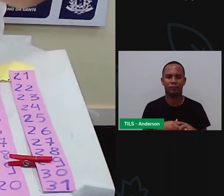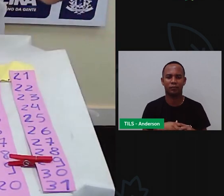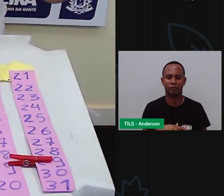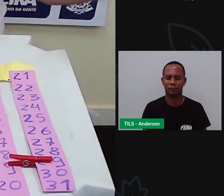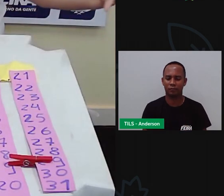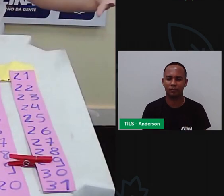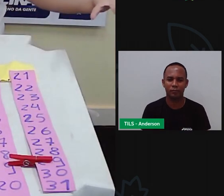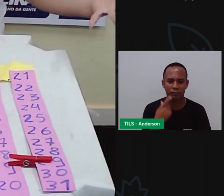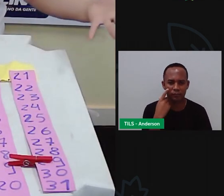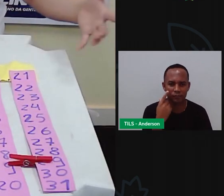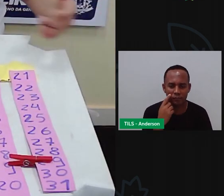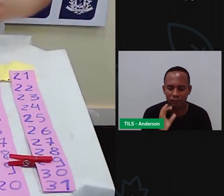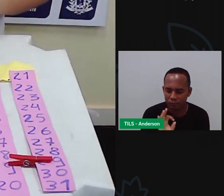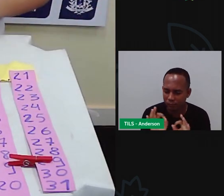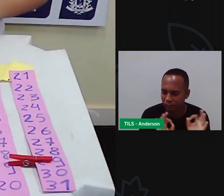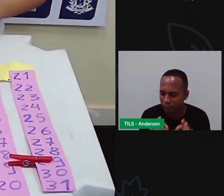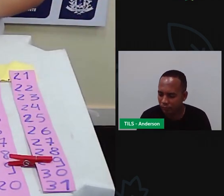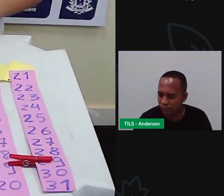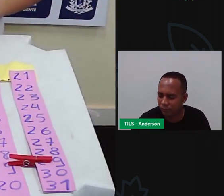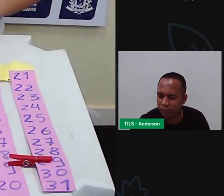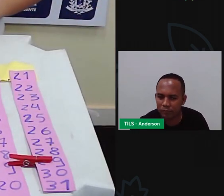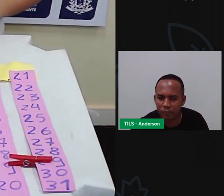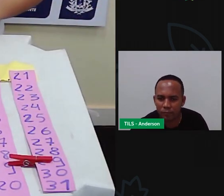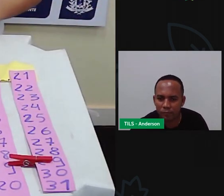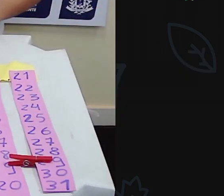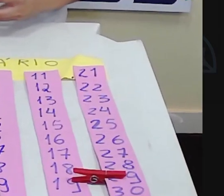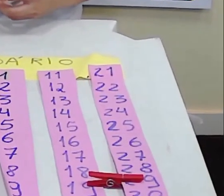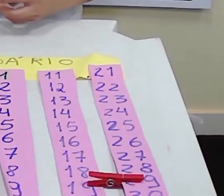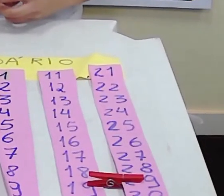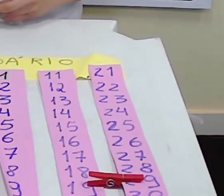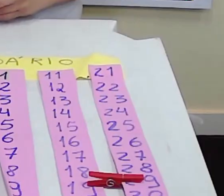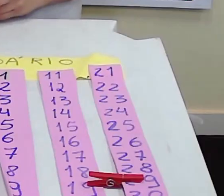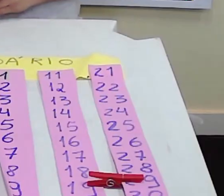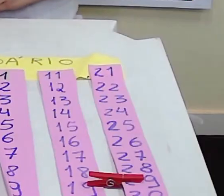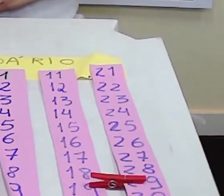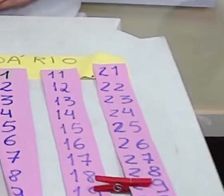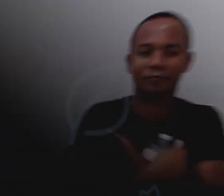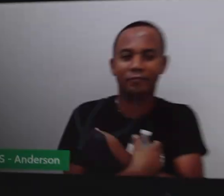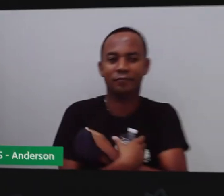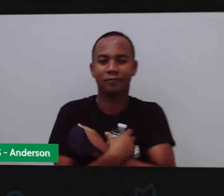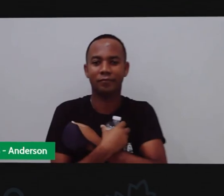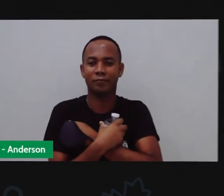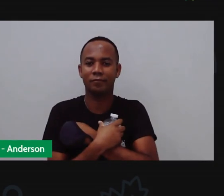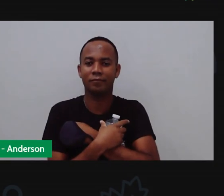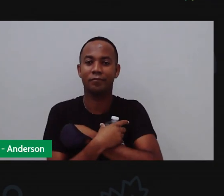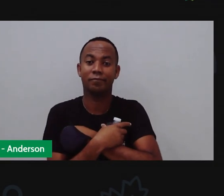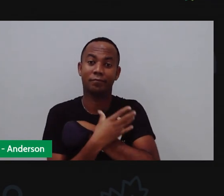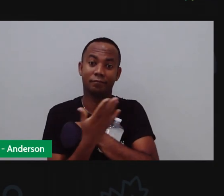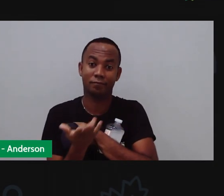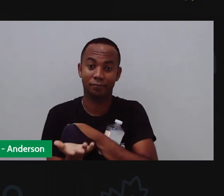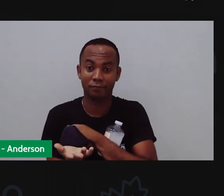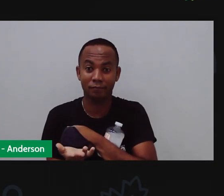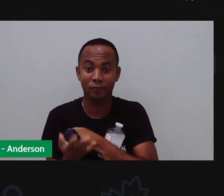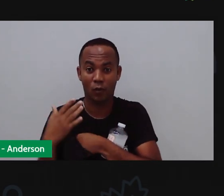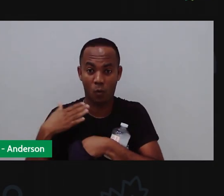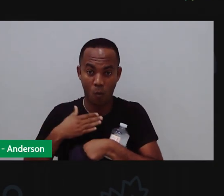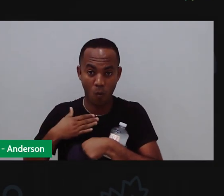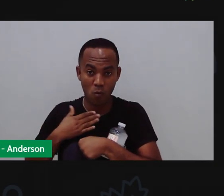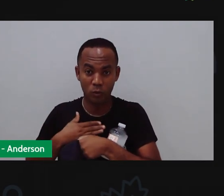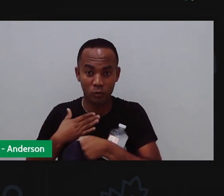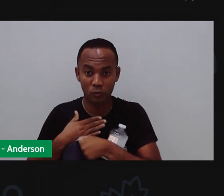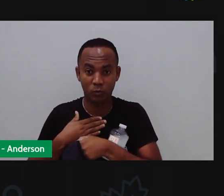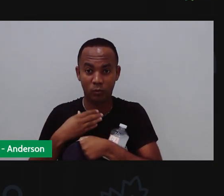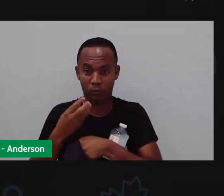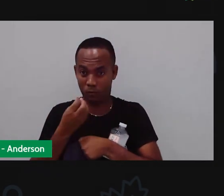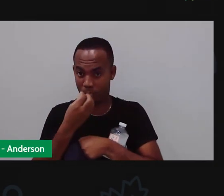Vamos tirar tudo isso aqui. E organizar. E voltar pra dar o nosso aviso final. Tá? E aí? Gostaram de fazer o